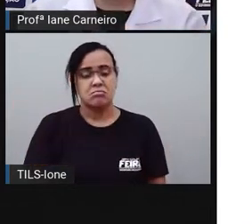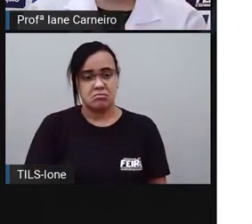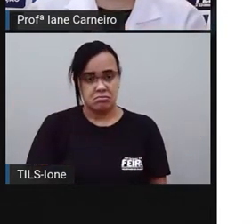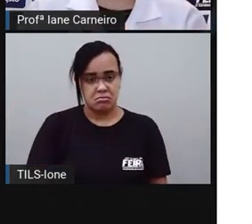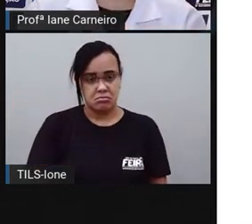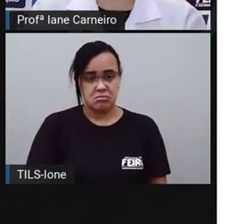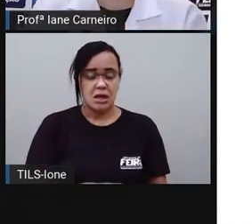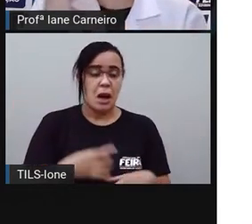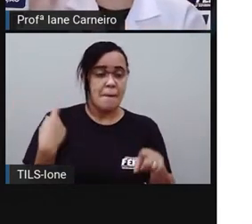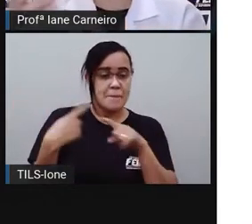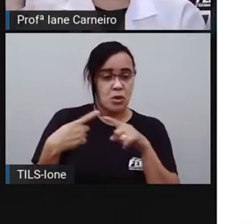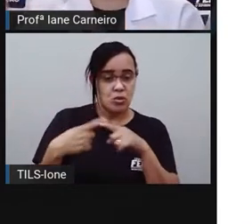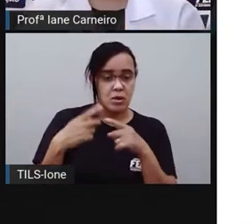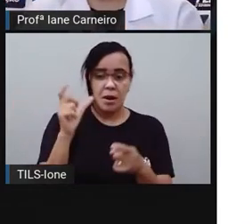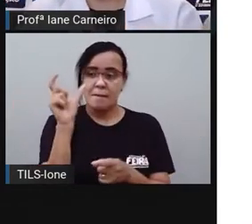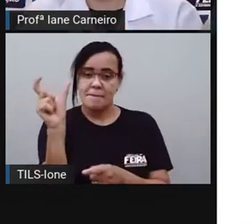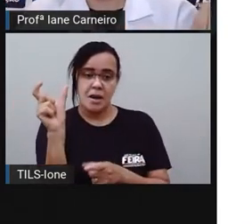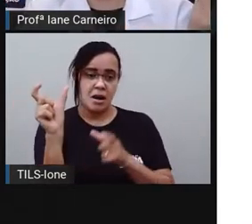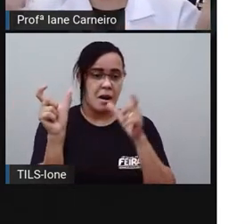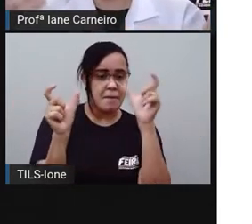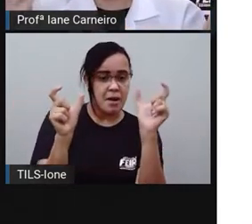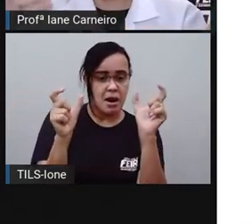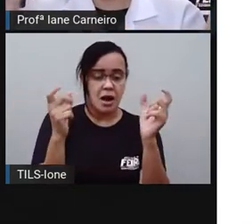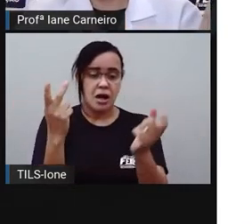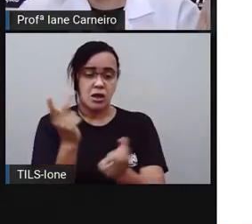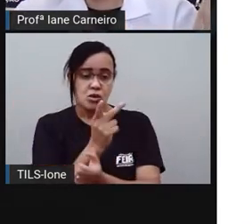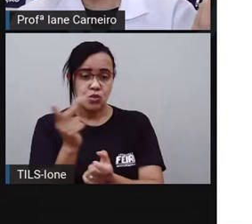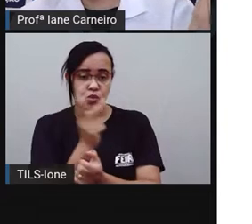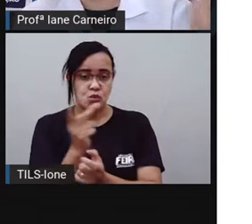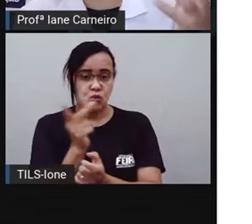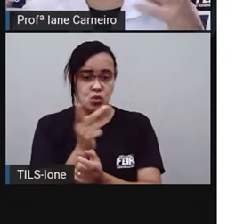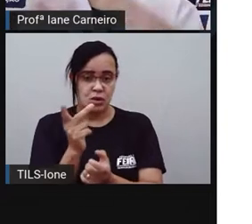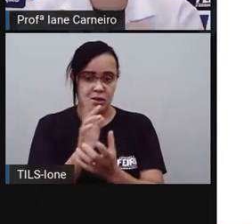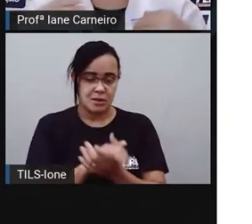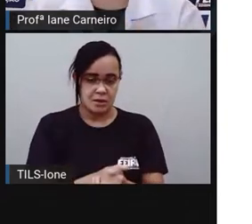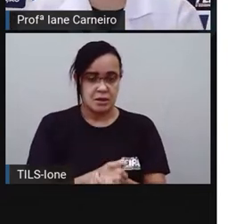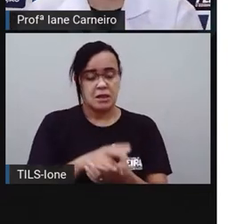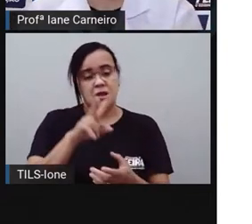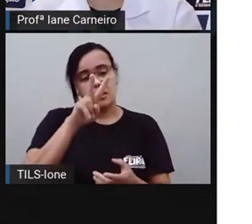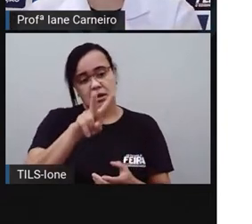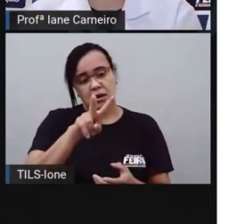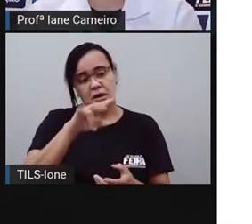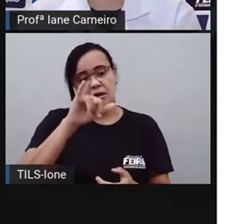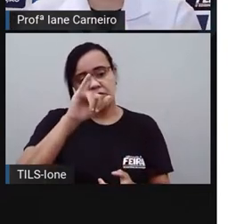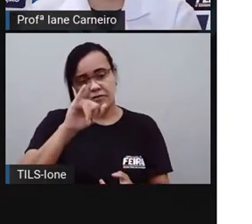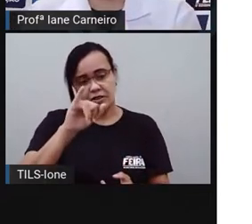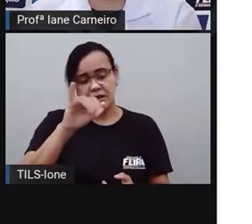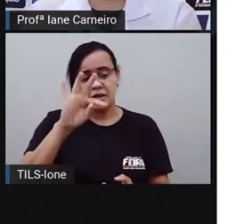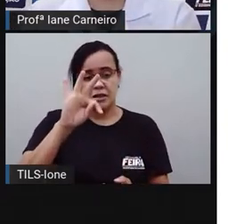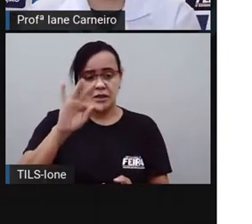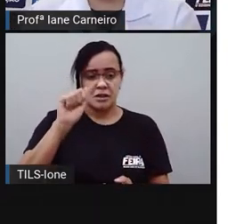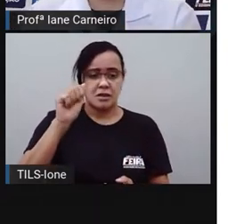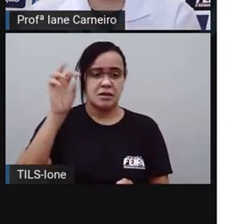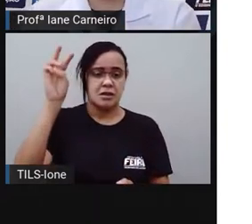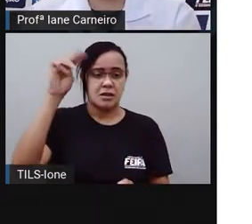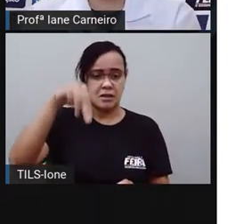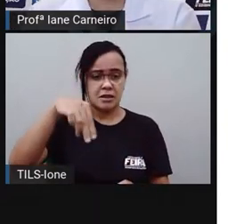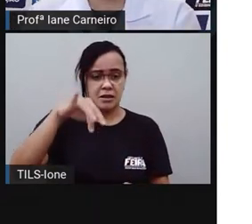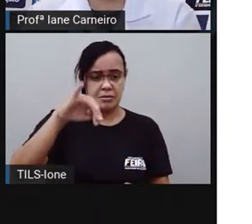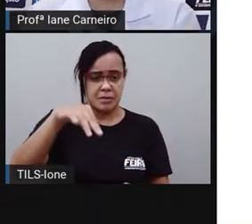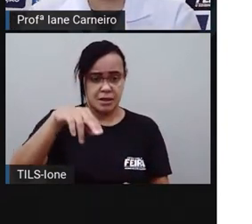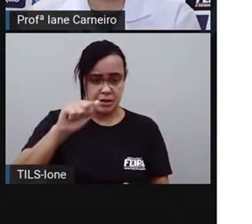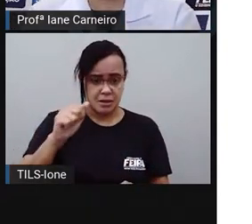vitamina com banana. Ó, vitaminana. Juntou as duas palavras, tá certo?